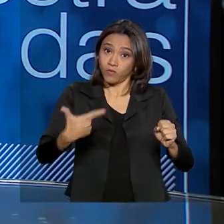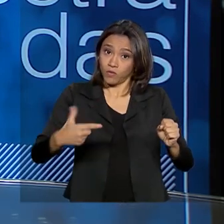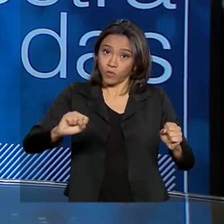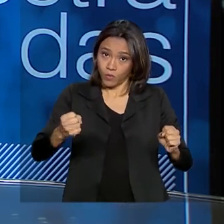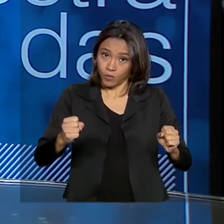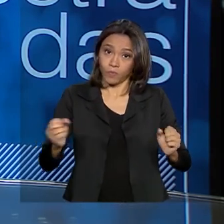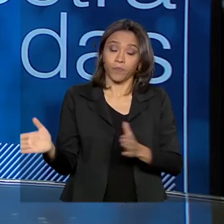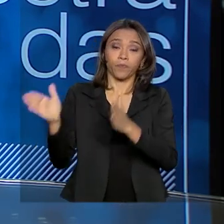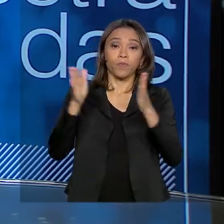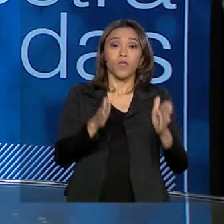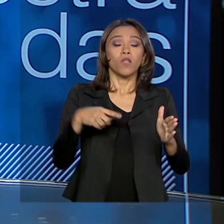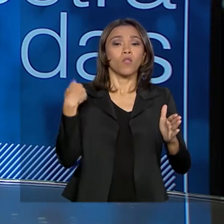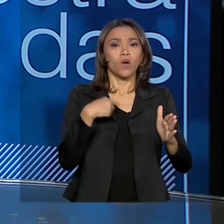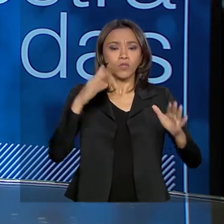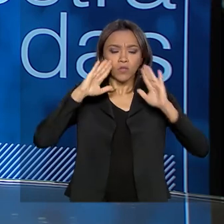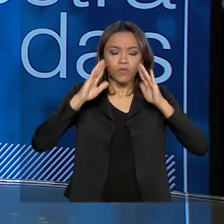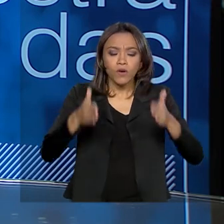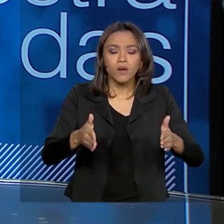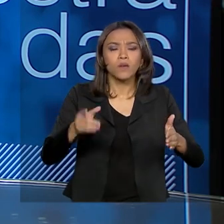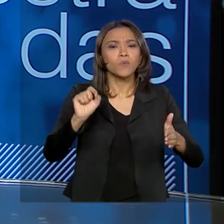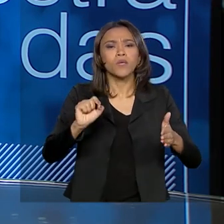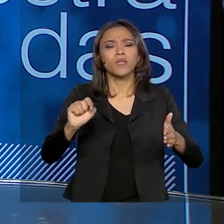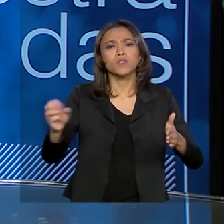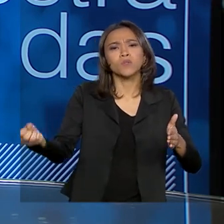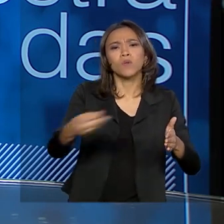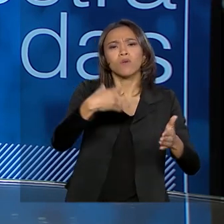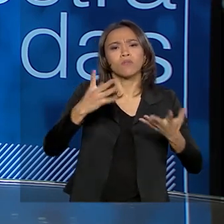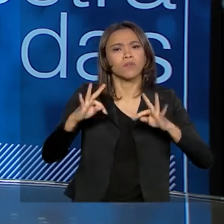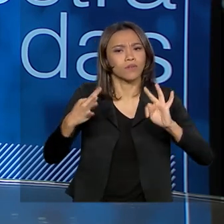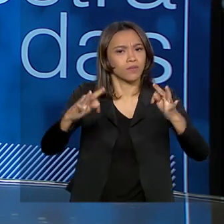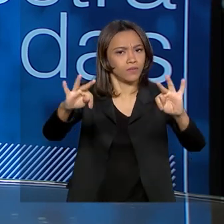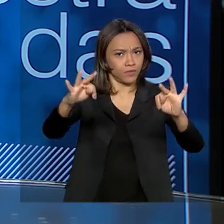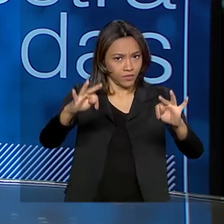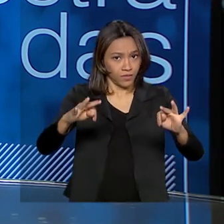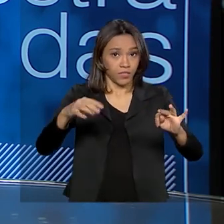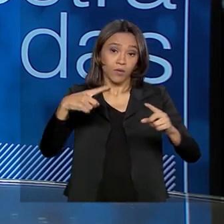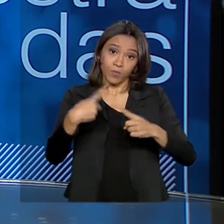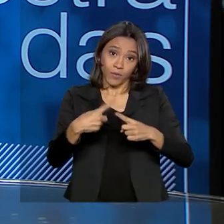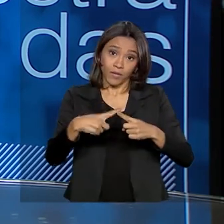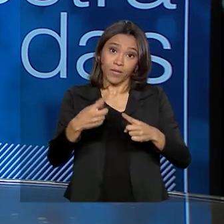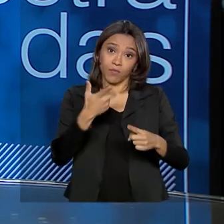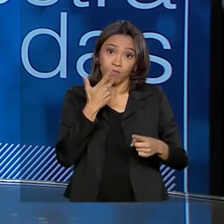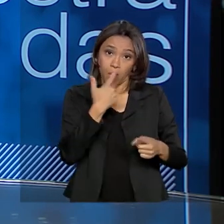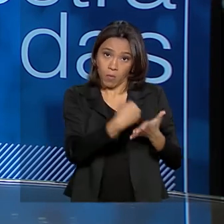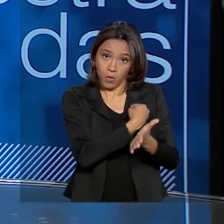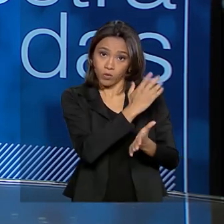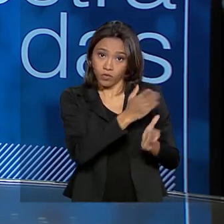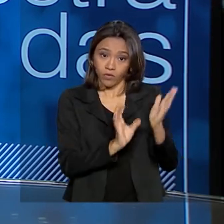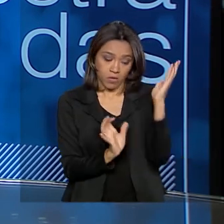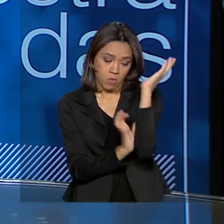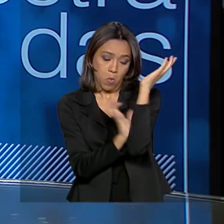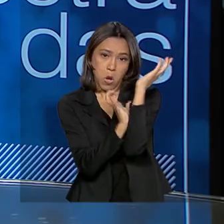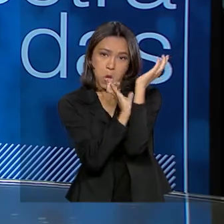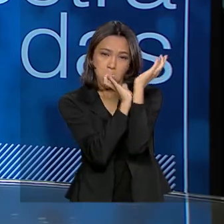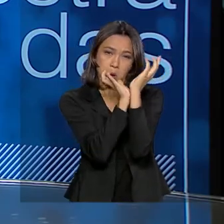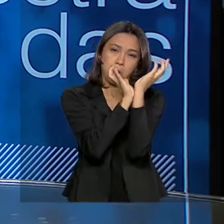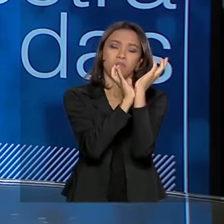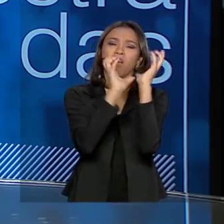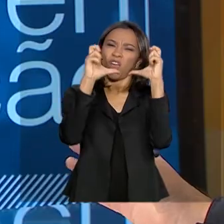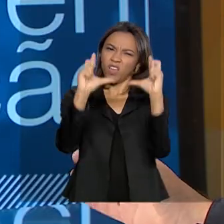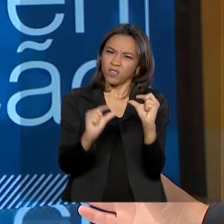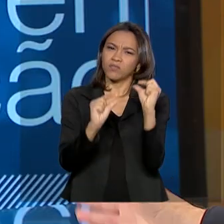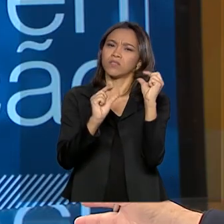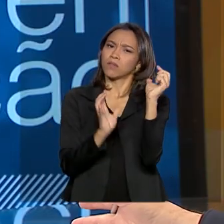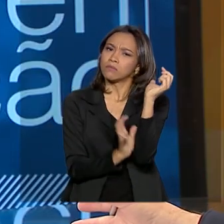inovação, que eu acho que traz também uma realidade da pergunta anterior aqui, que foi da desburocratização, né? Nós estamos inovando os nossos